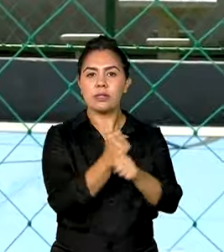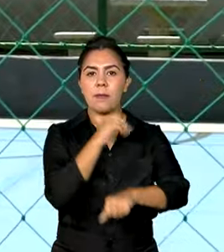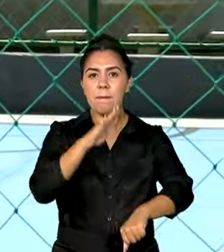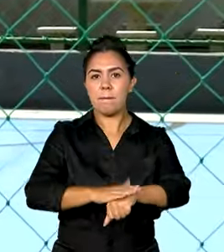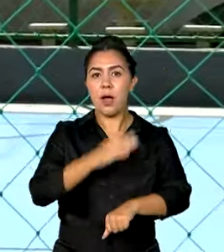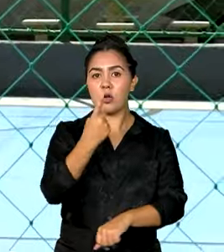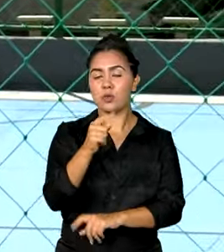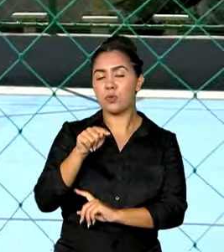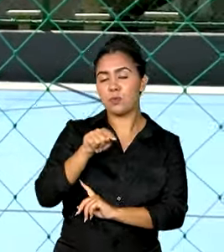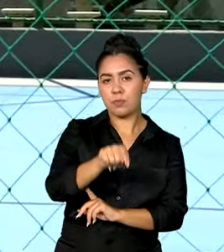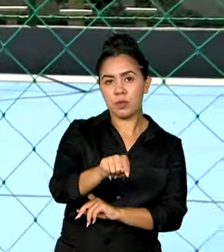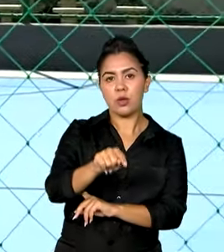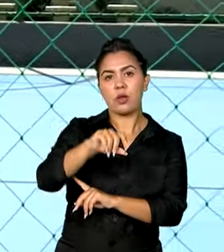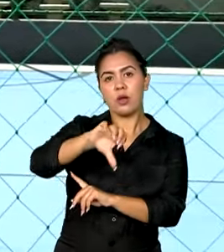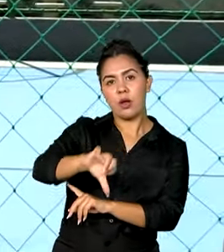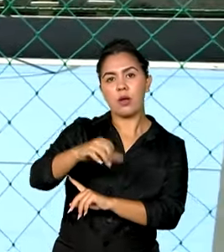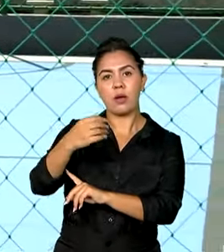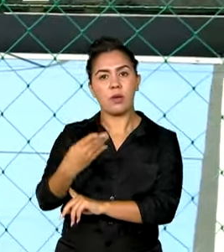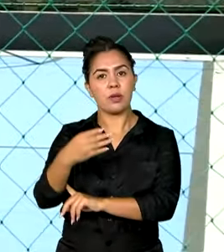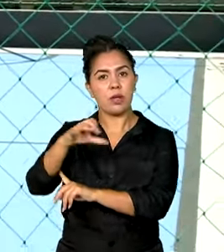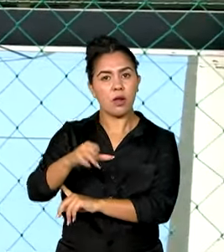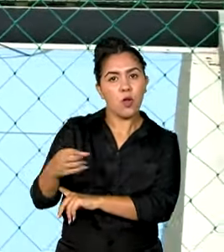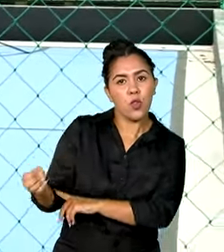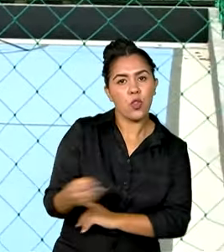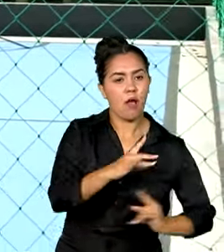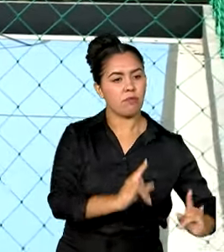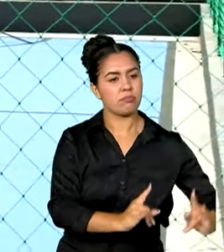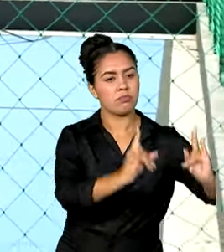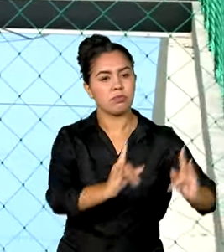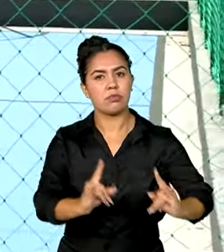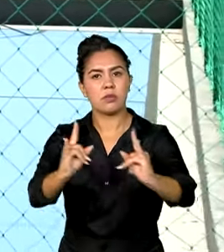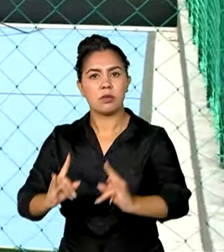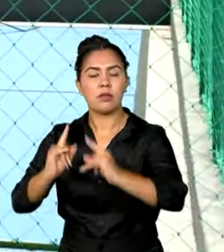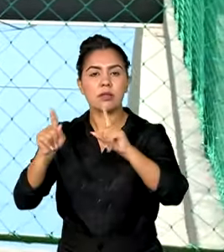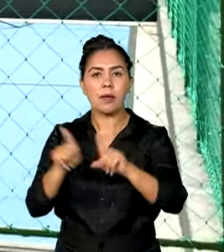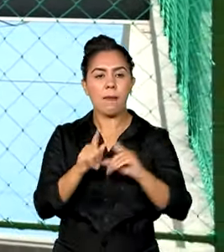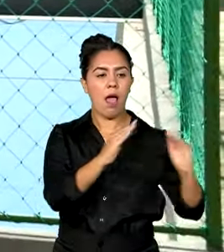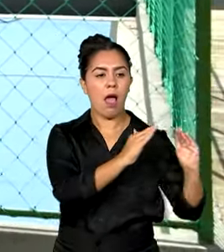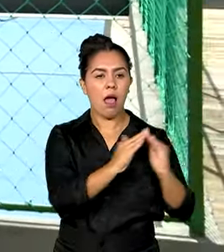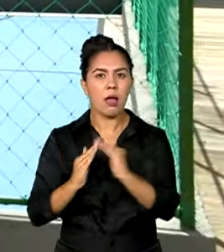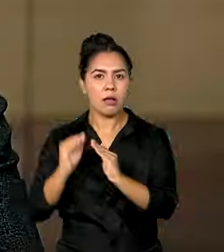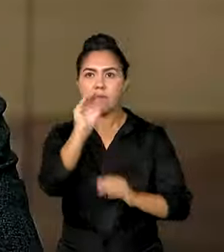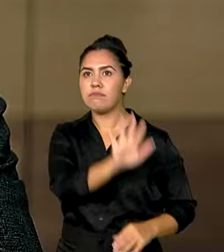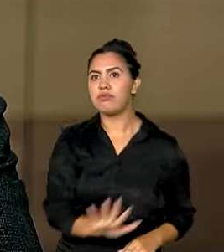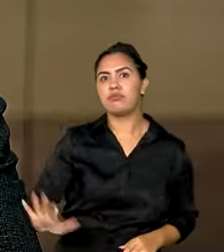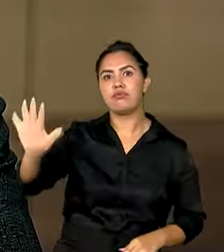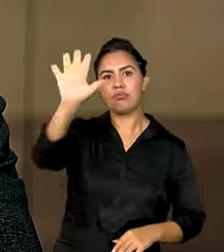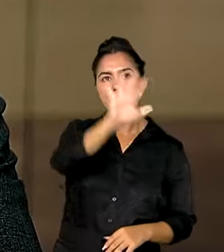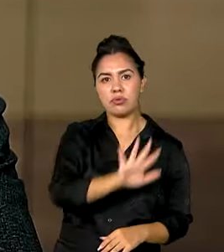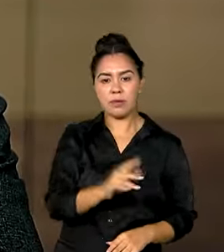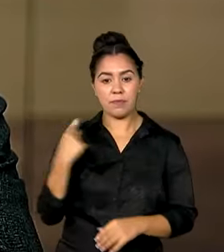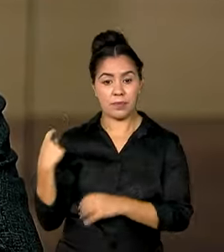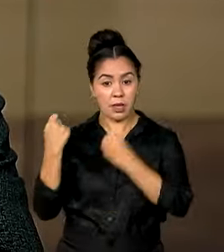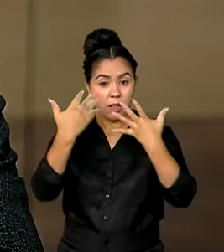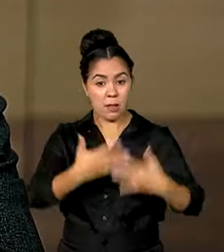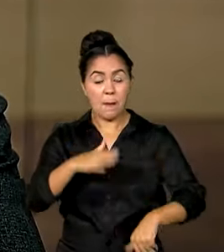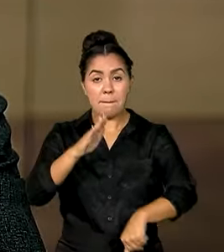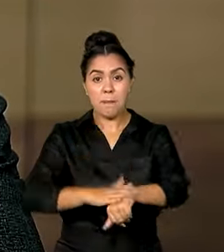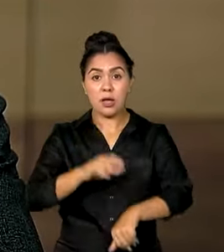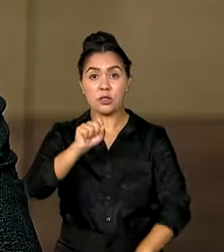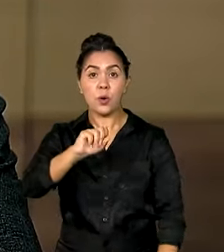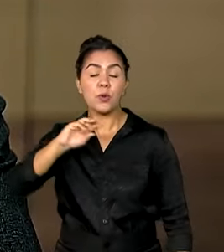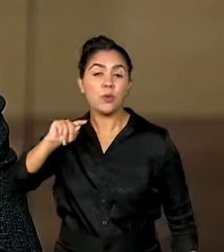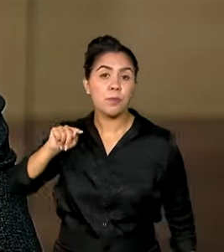.949 novas moradias distribuídas por todo o país. Mais de 8 mil pessoas serão